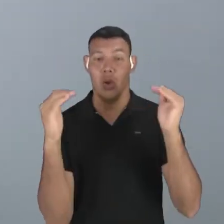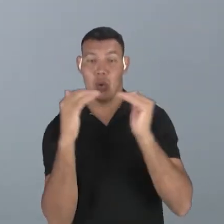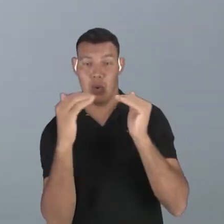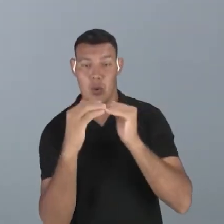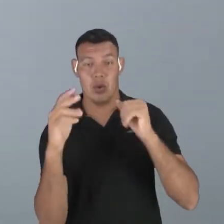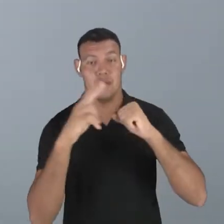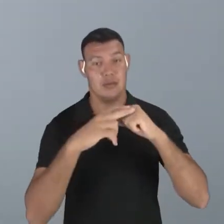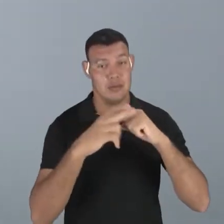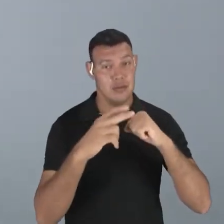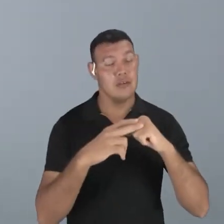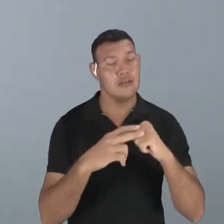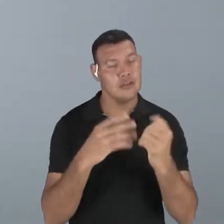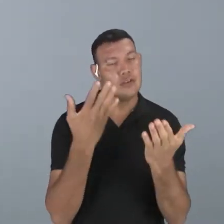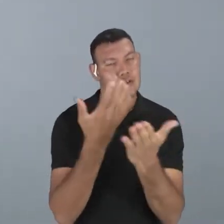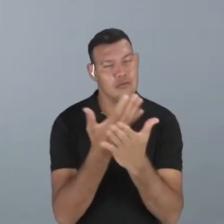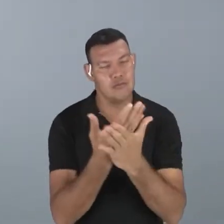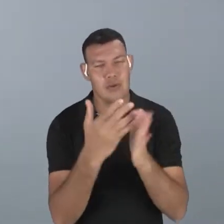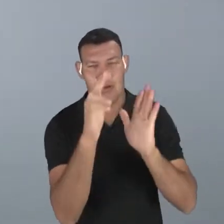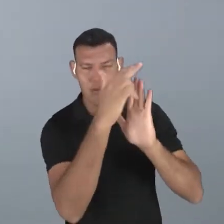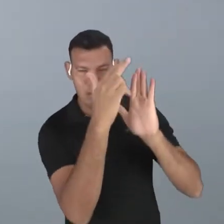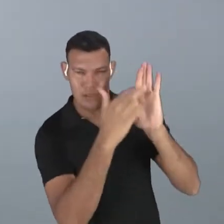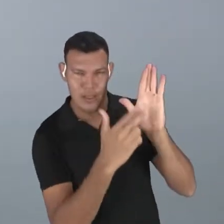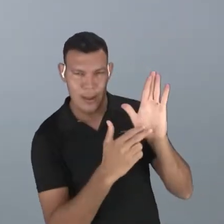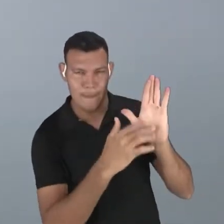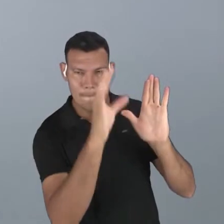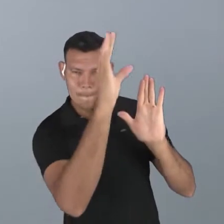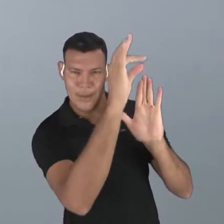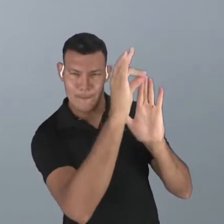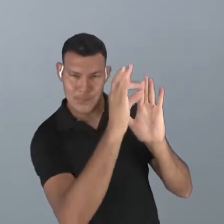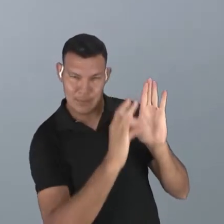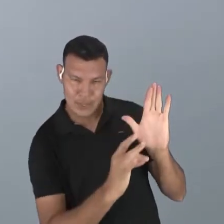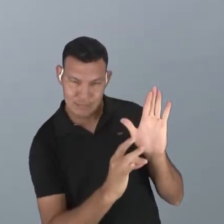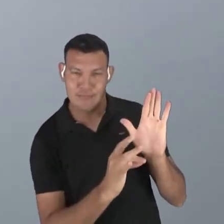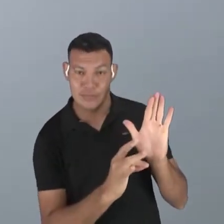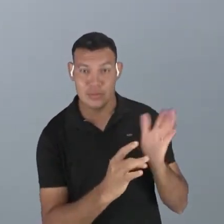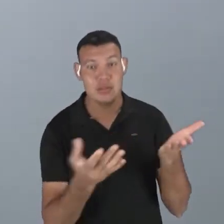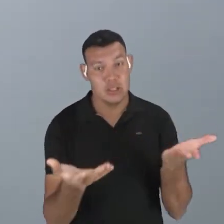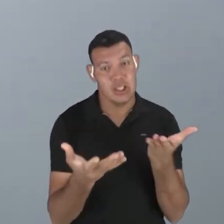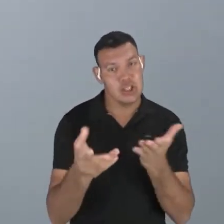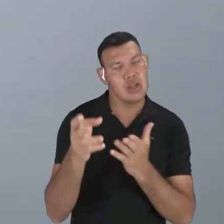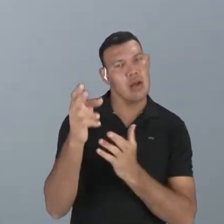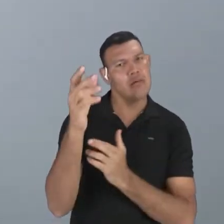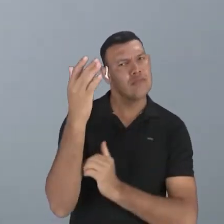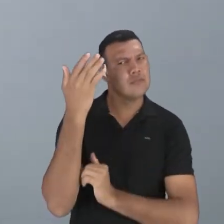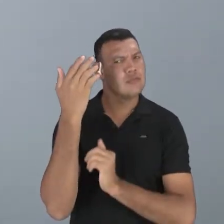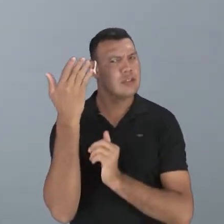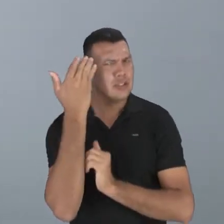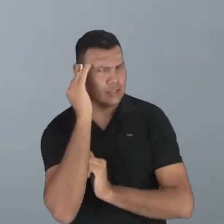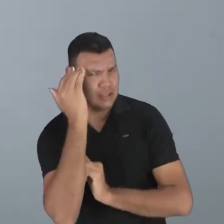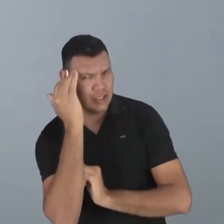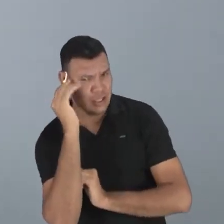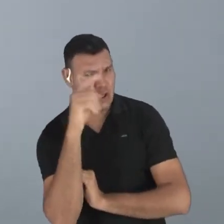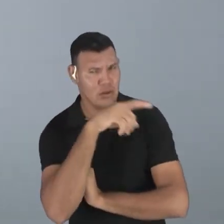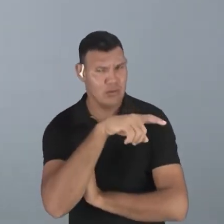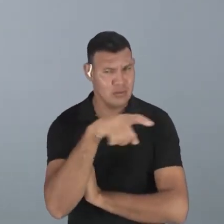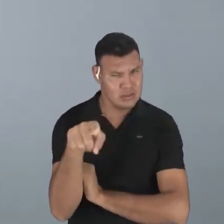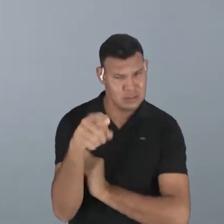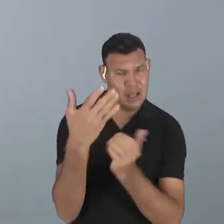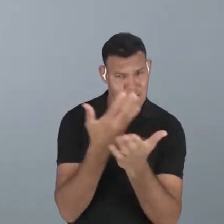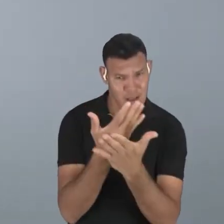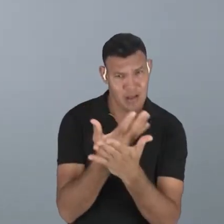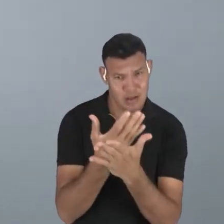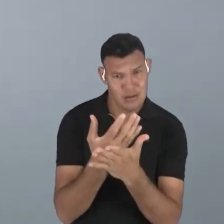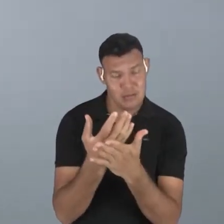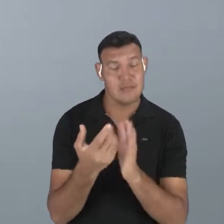regras e exercitamos para que verificássemos se vocês tinham entendido a aula